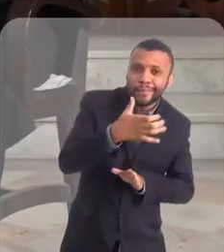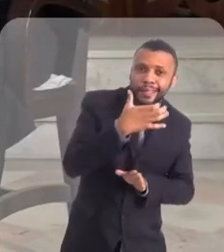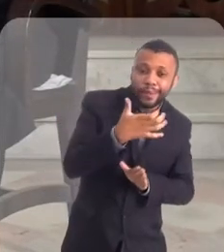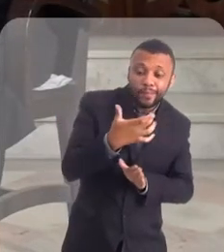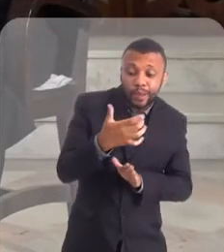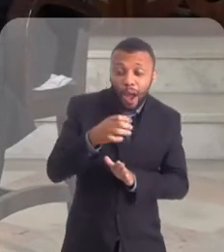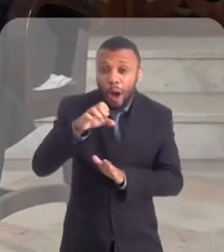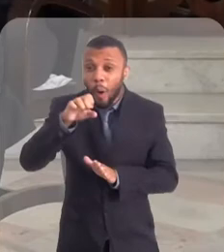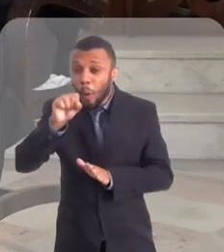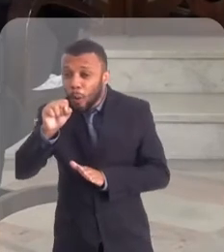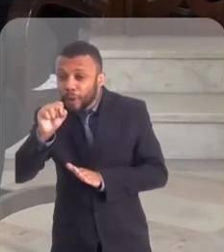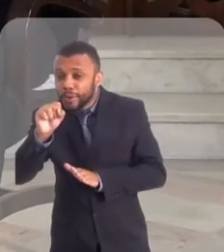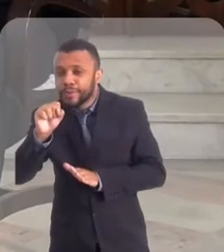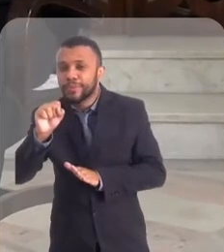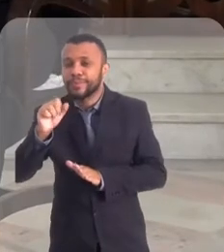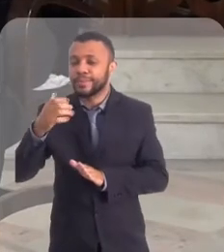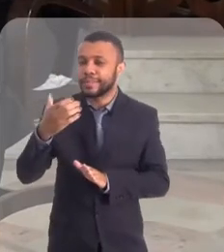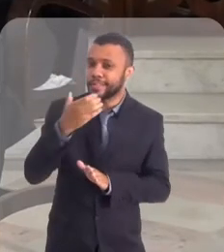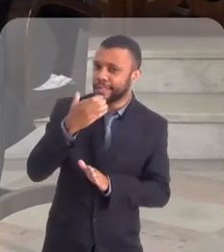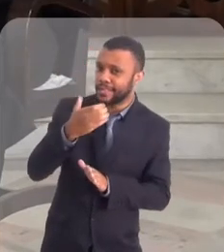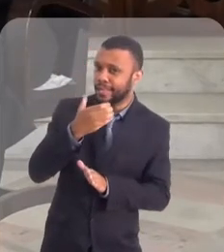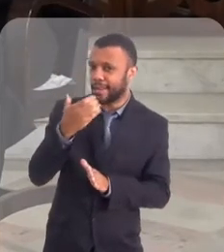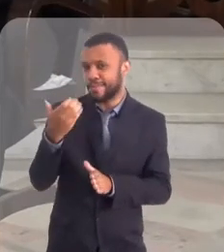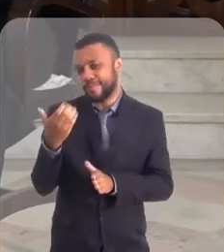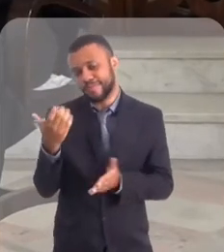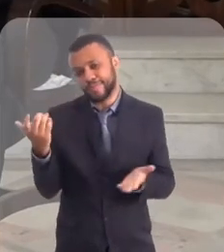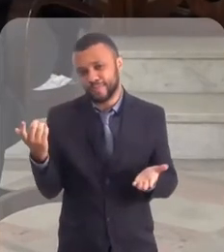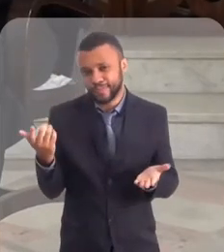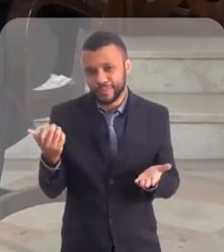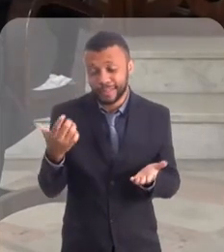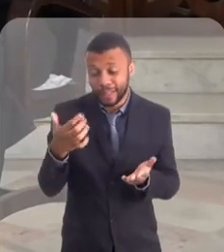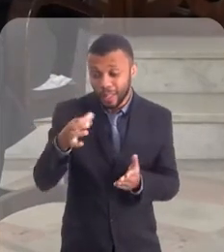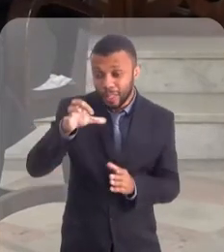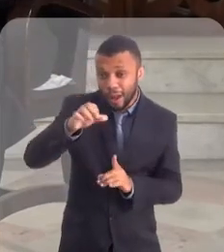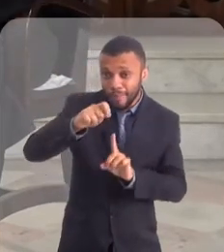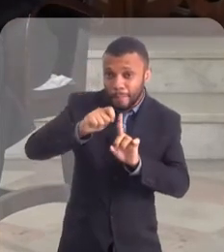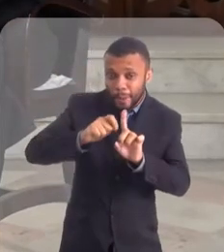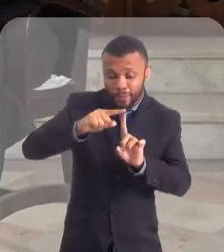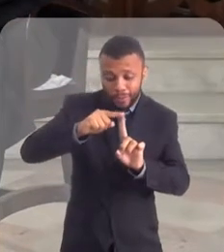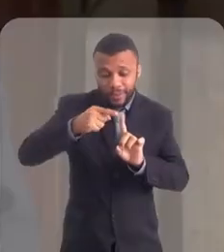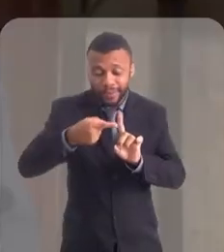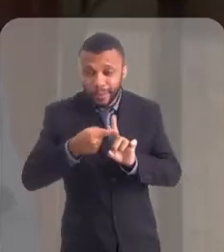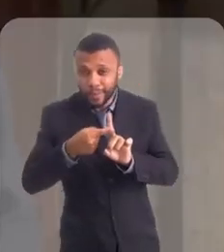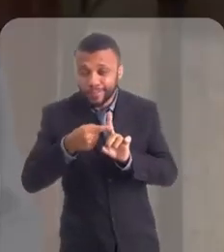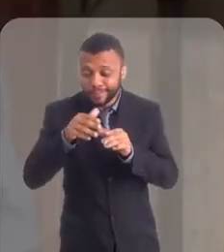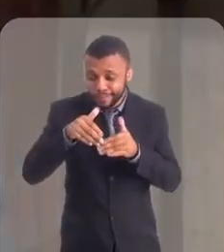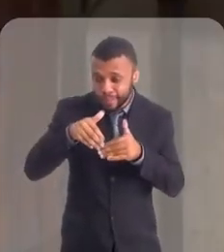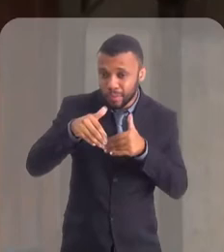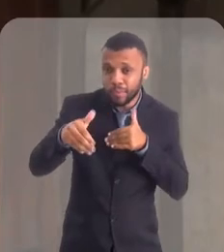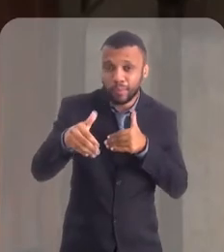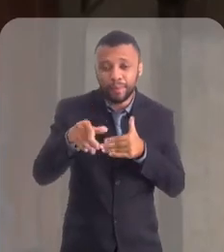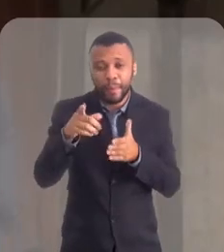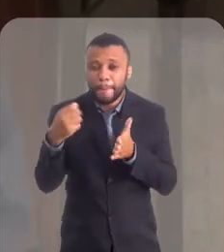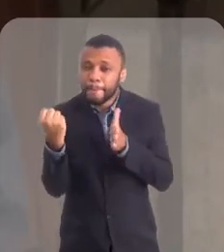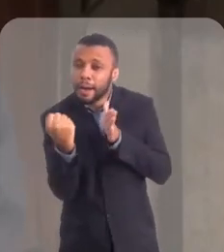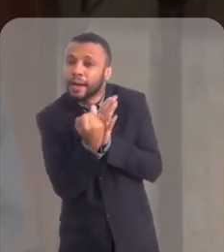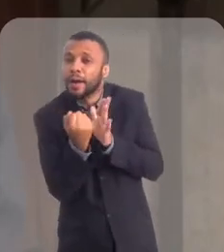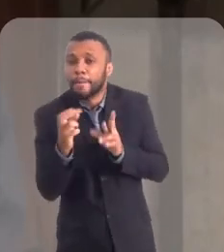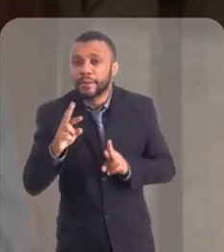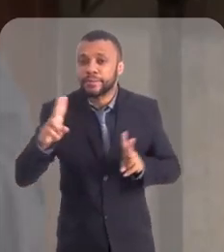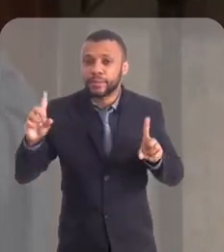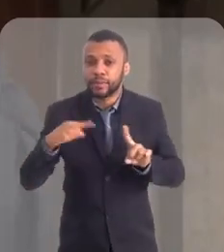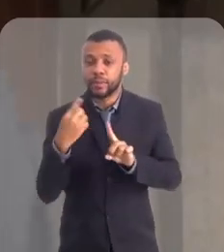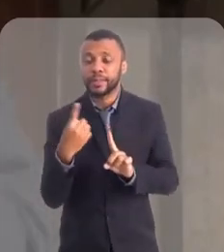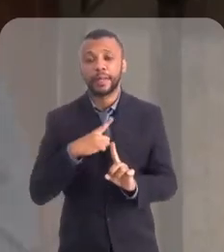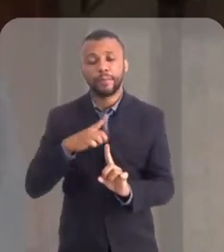9 de dezembro, como mostrar que ela tem um dia a menos do que uma gestação perfeita de 9 meses, que seria a do Senhor Jesus. Só para marcar uma pequena